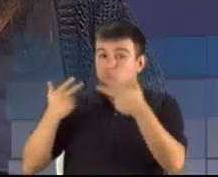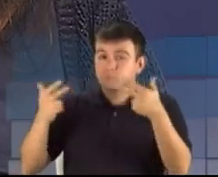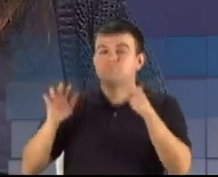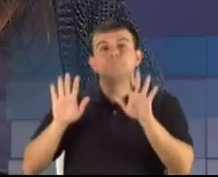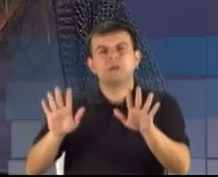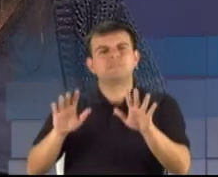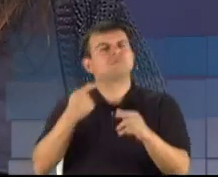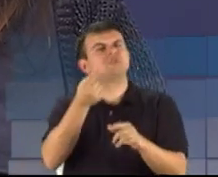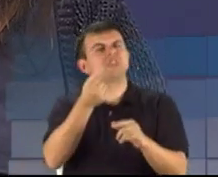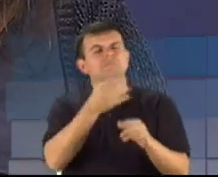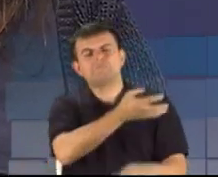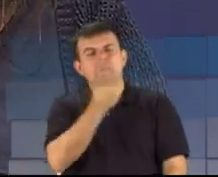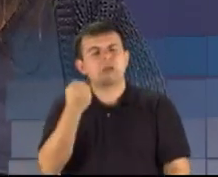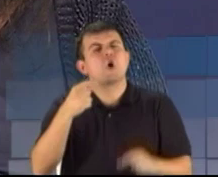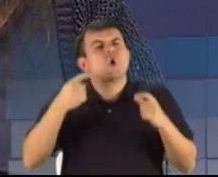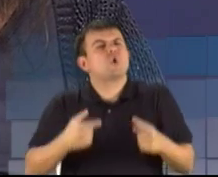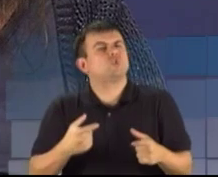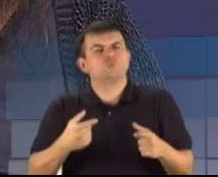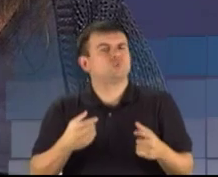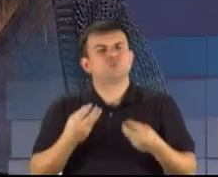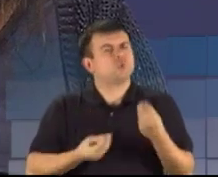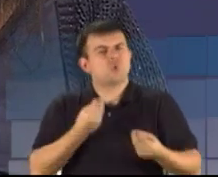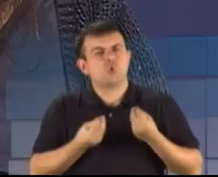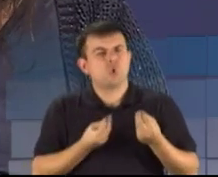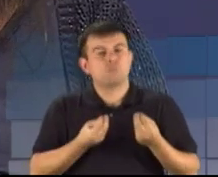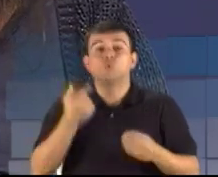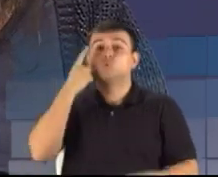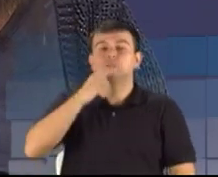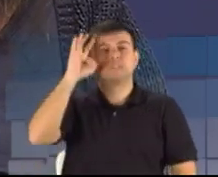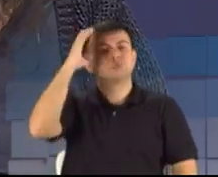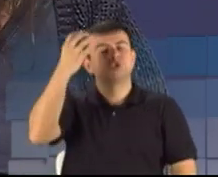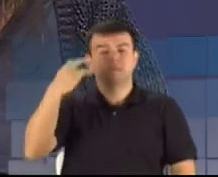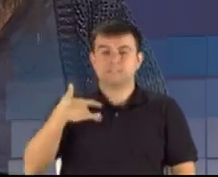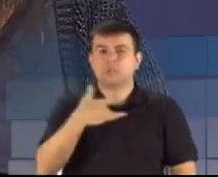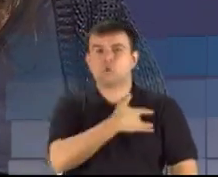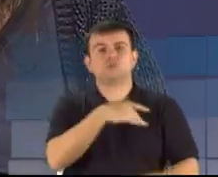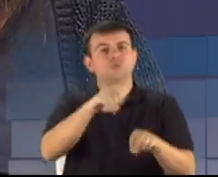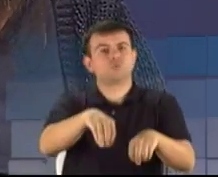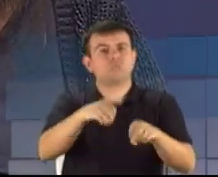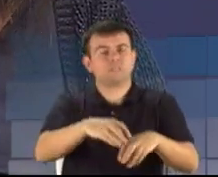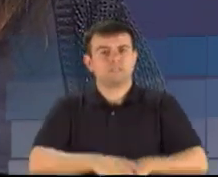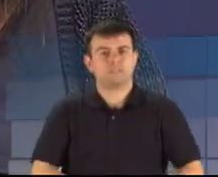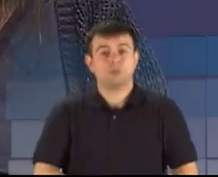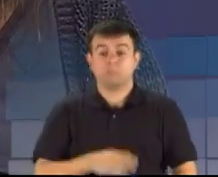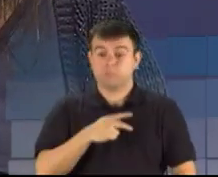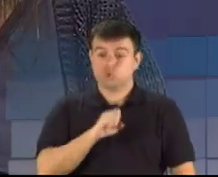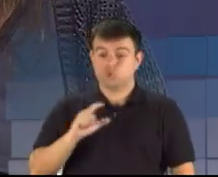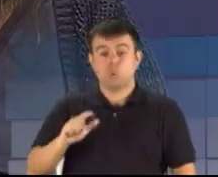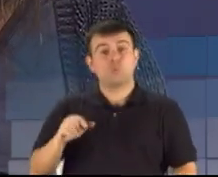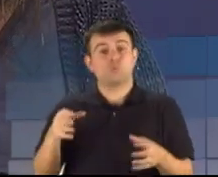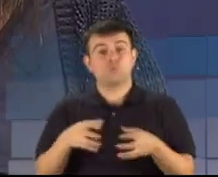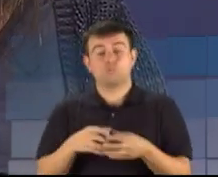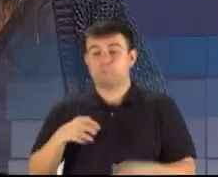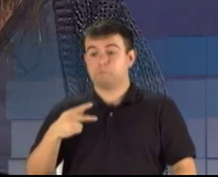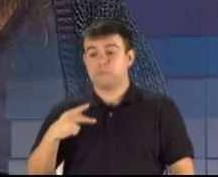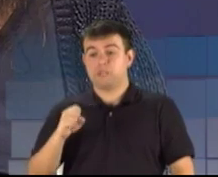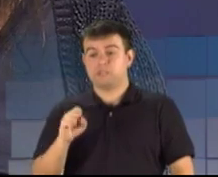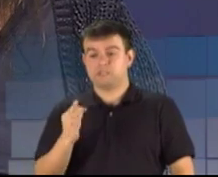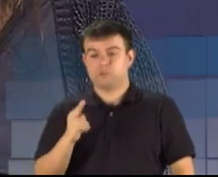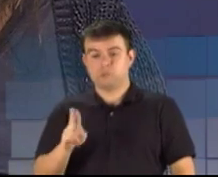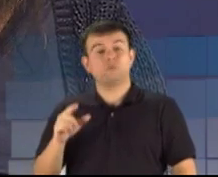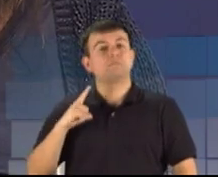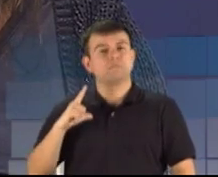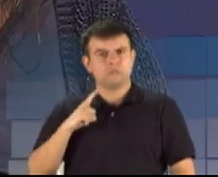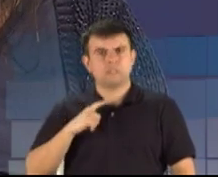melhorar os serviços de saúde e de educação. O PSOL e o PSDU têm uma proposta clara, que é uma investigação na